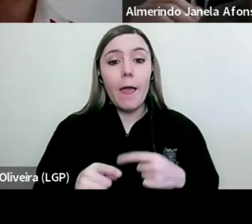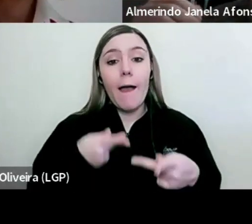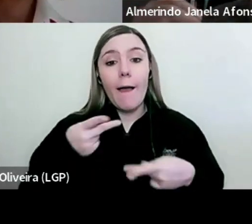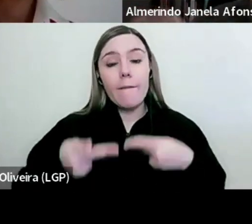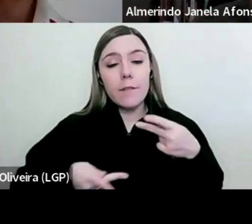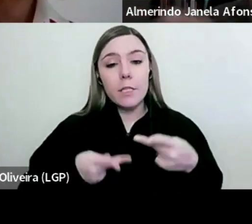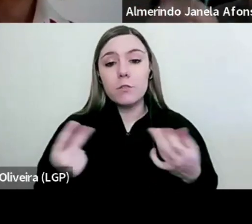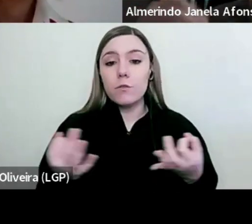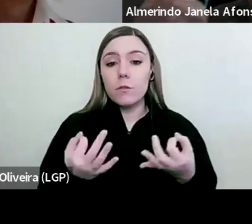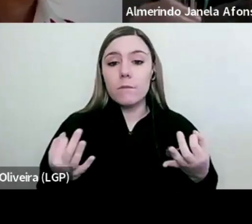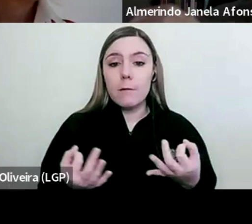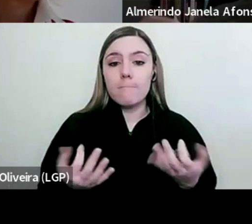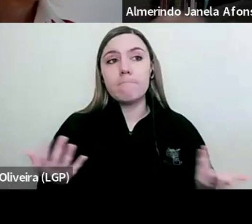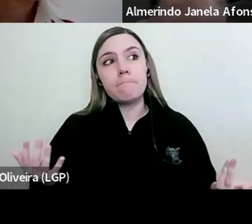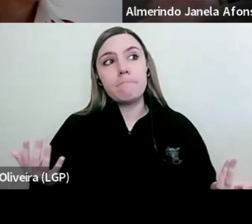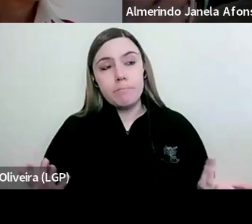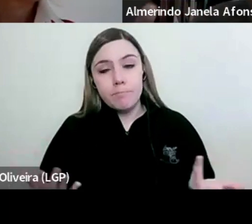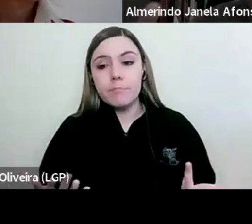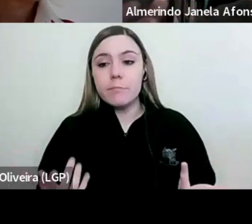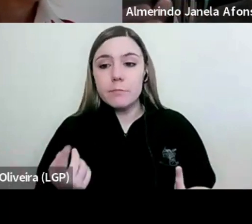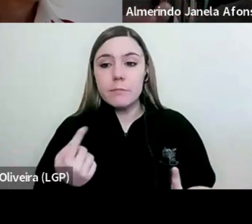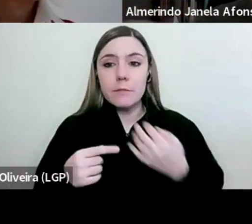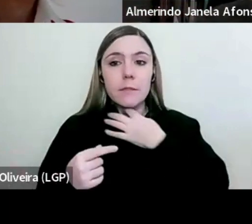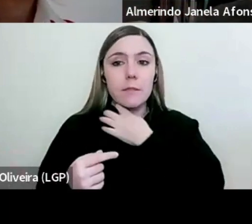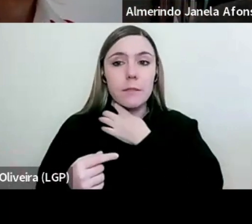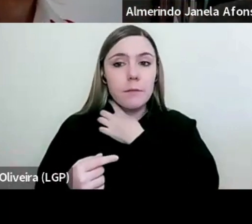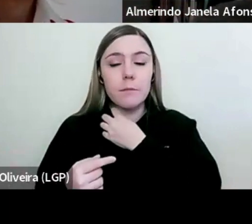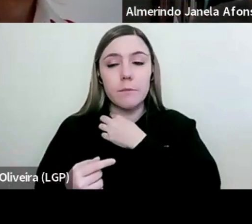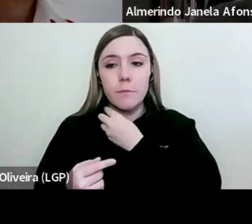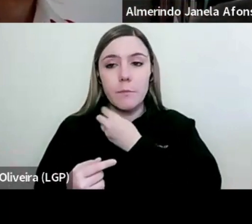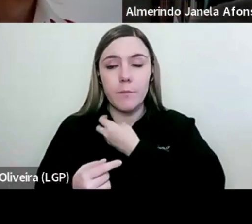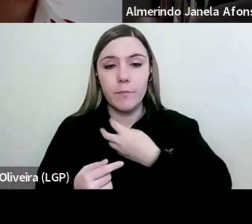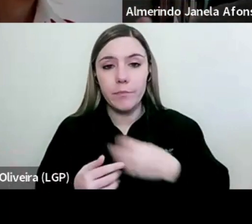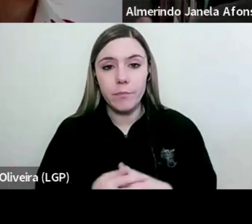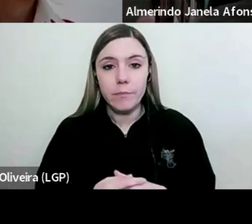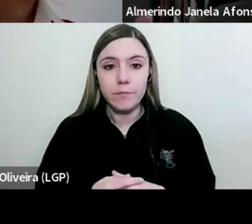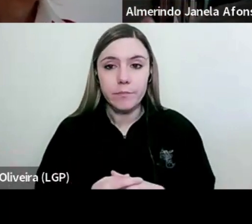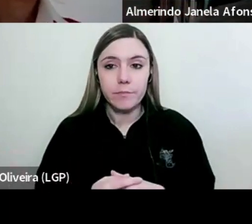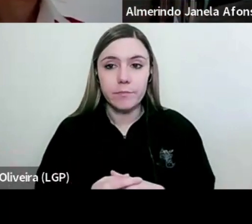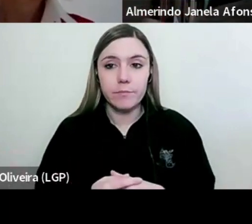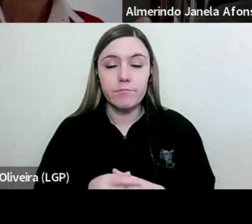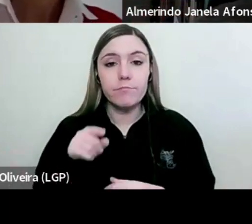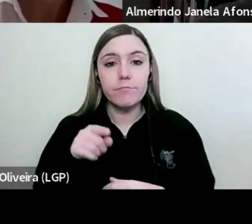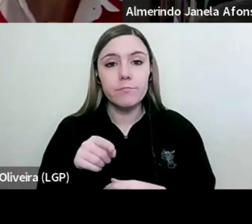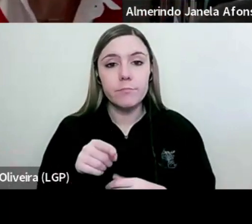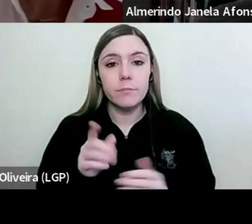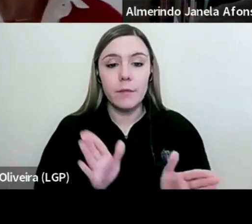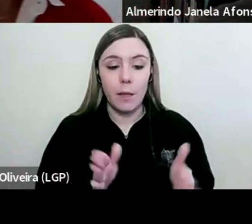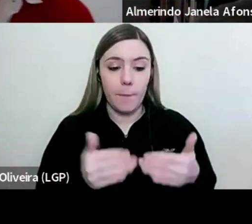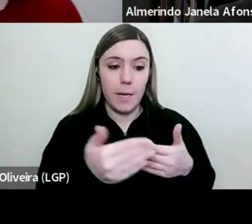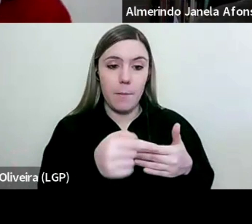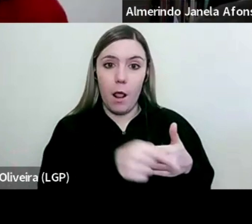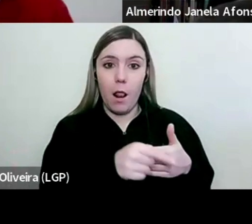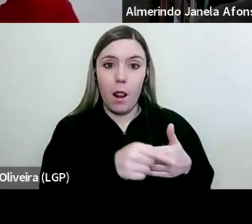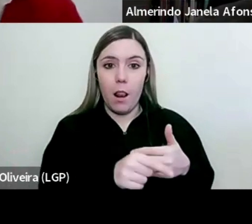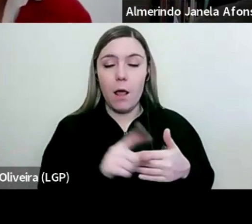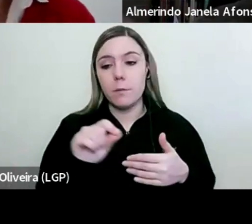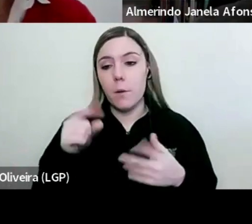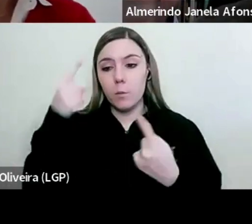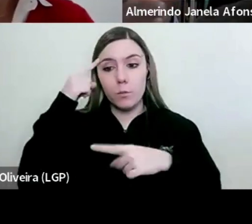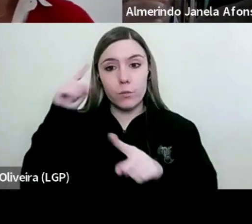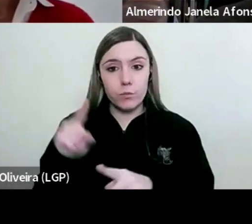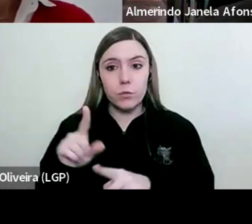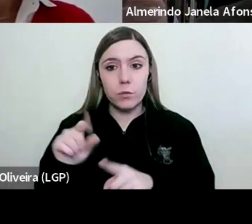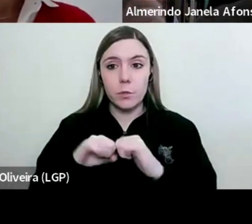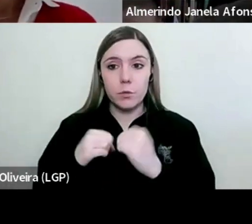de facto, um detonador de forte querela, quer internamente nos departamentos, quer entre os professores e a